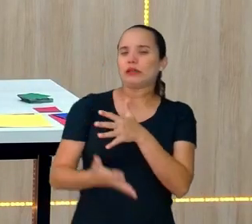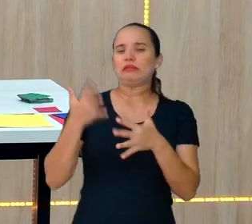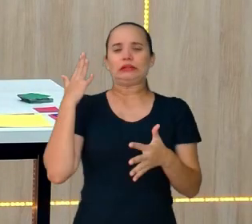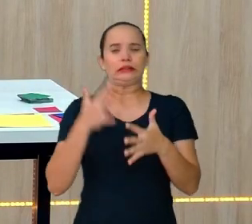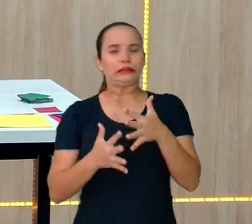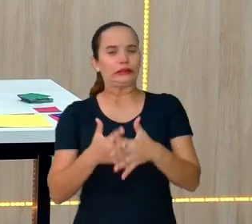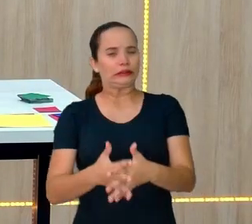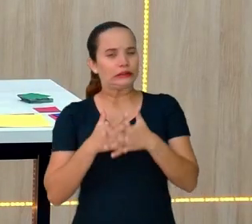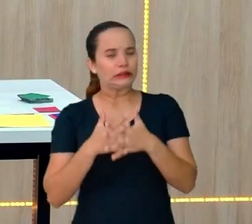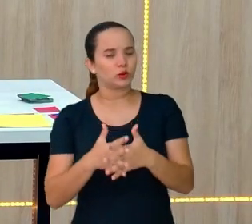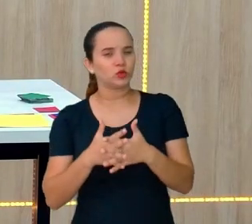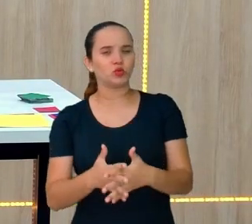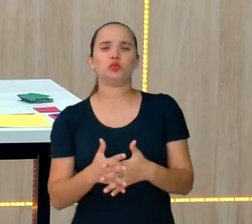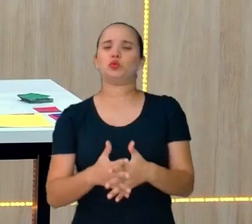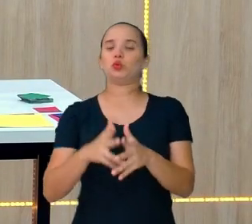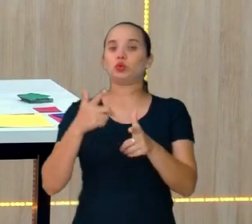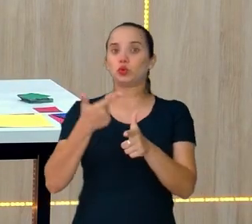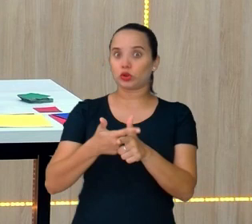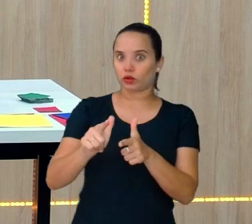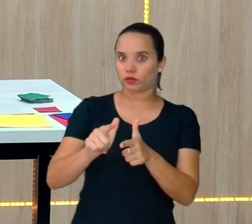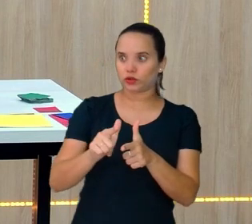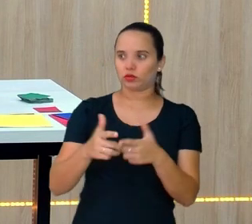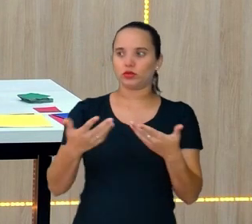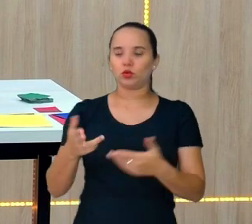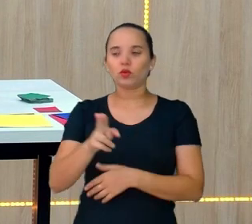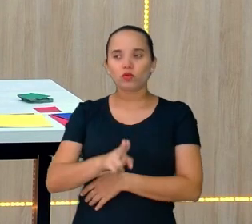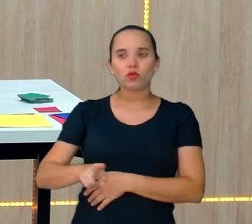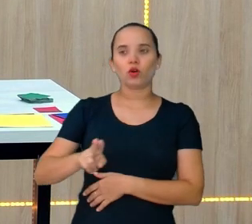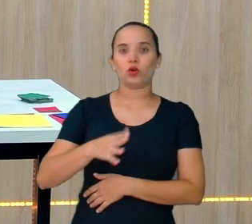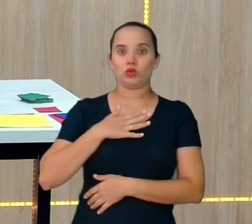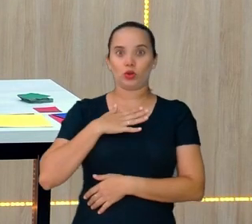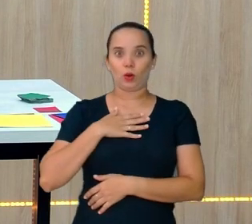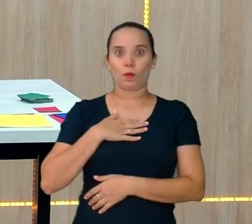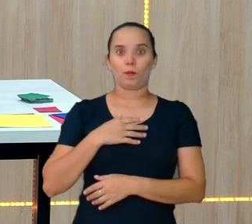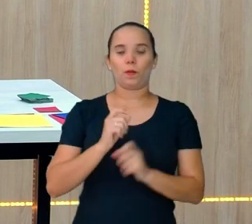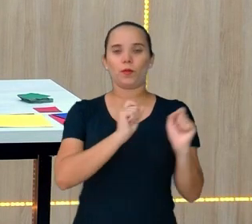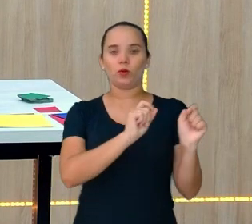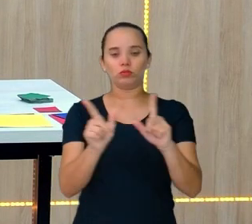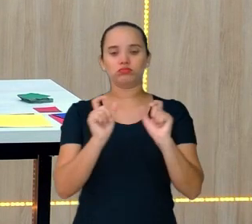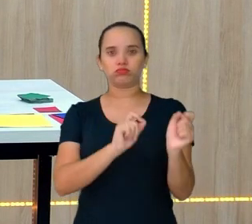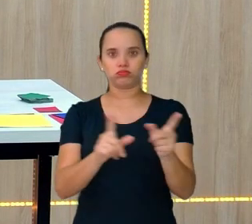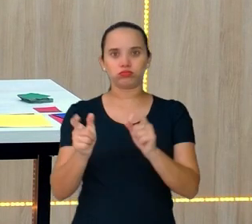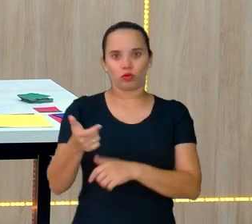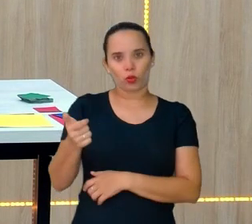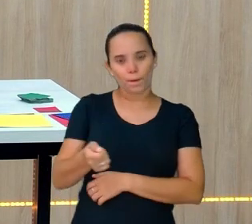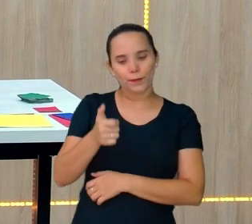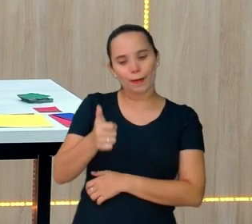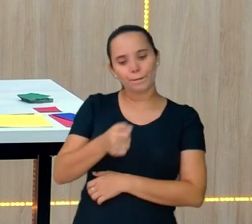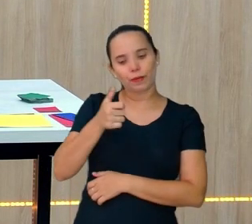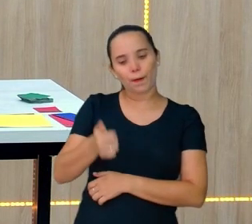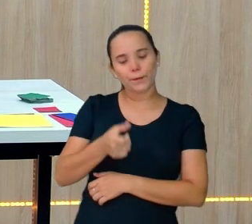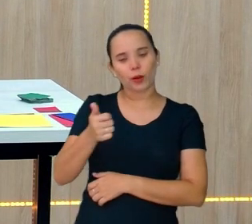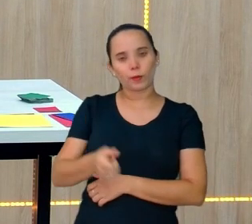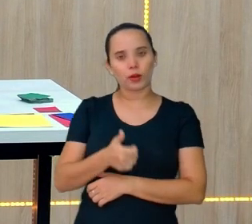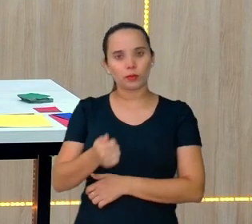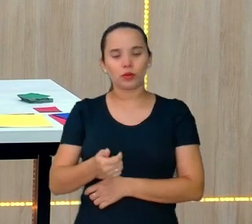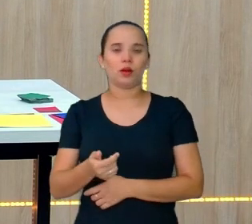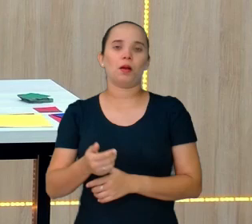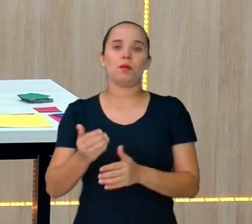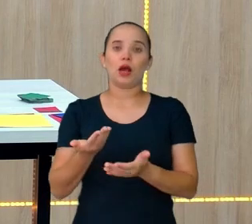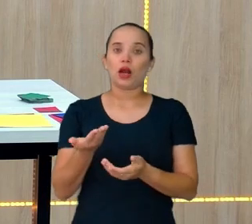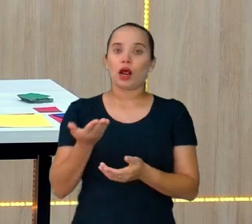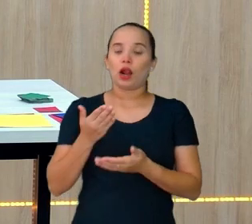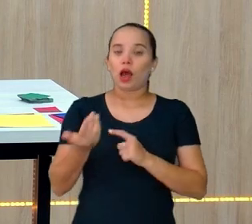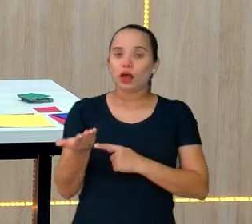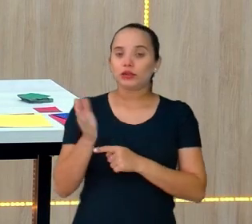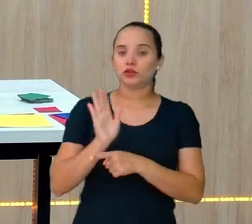o meu passador para usar como separar os